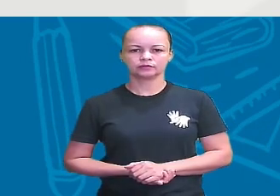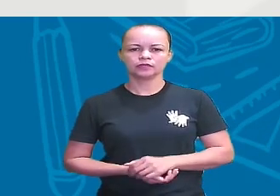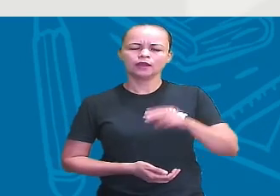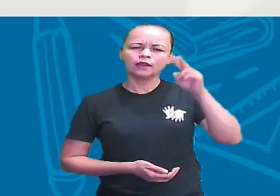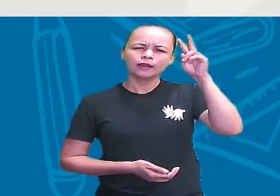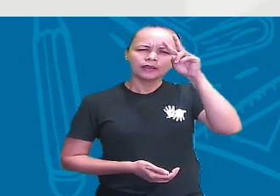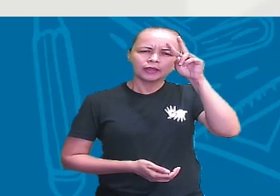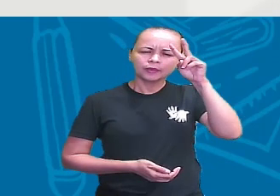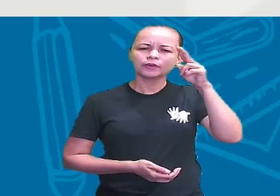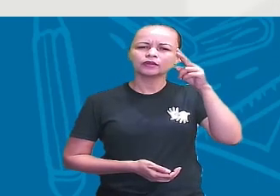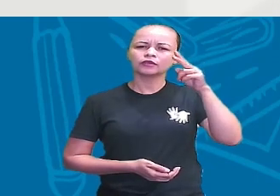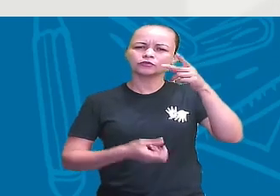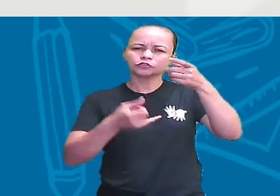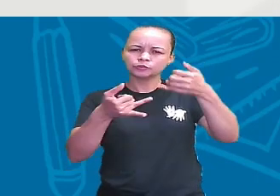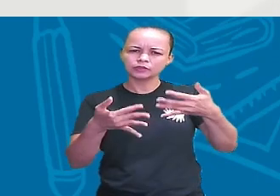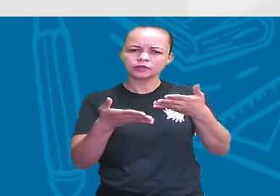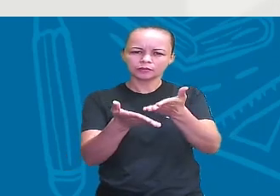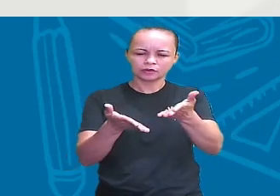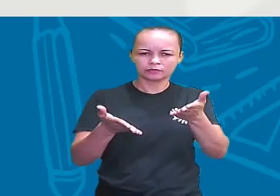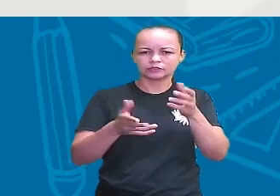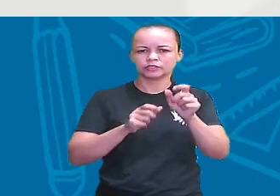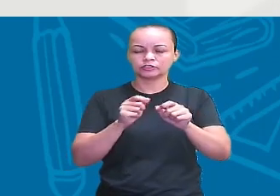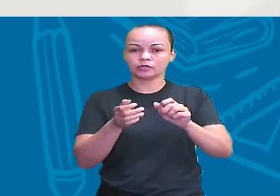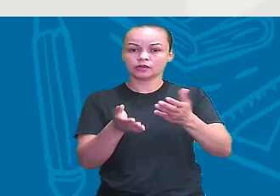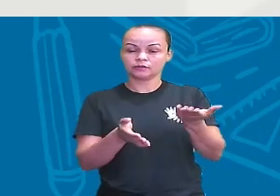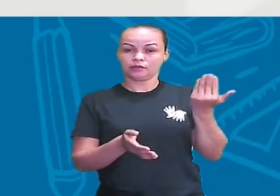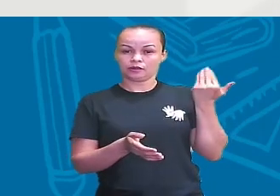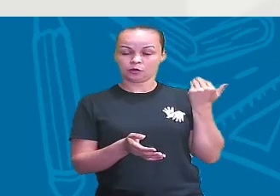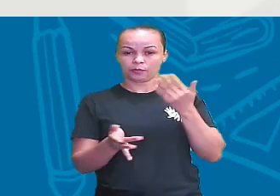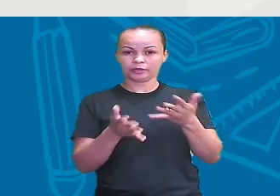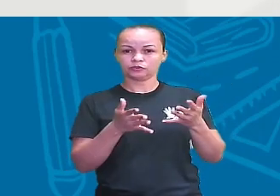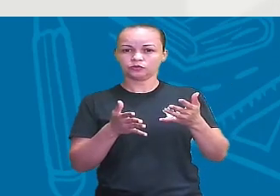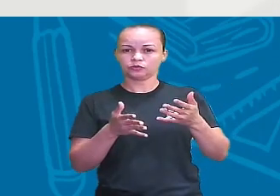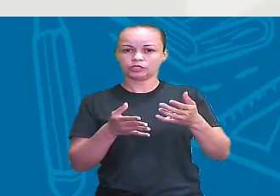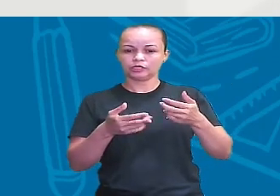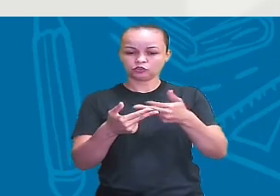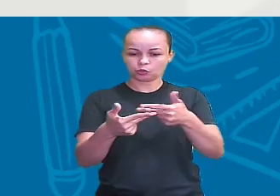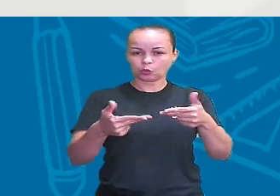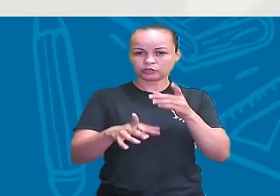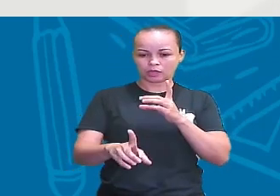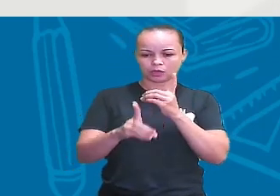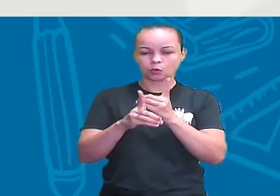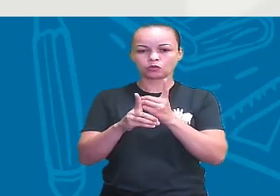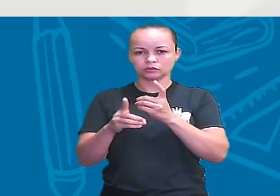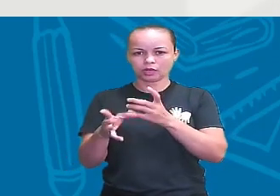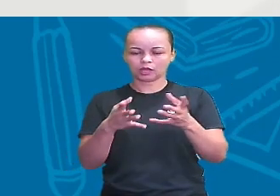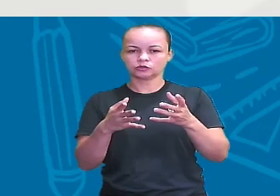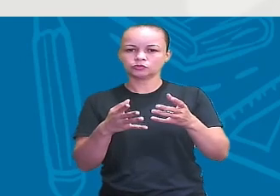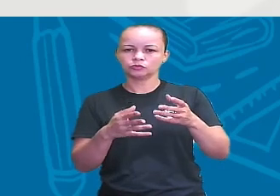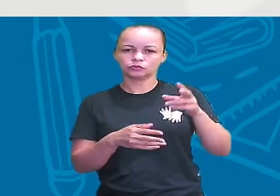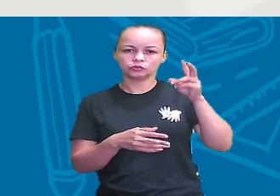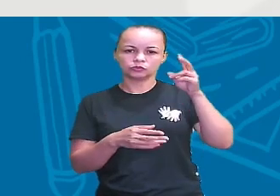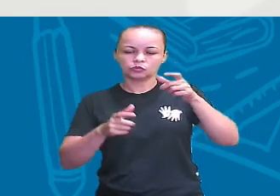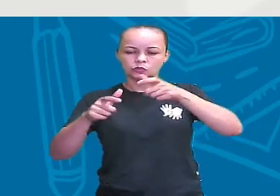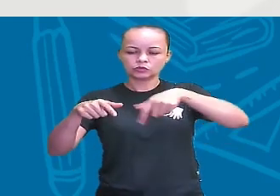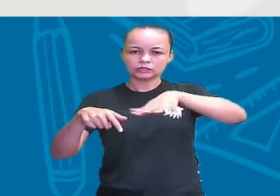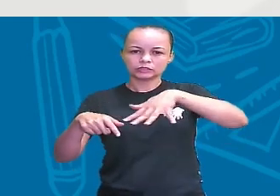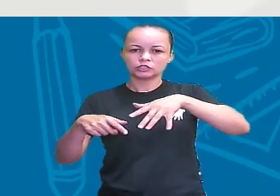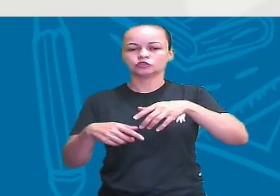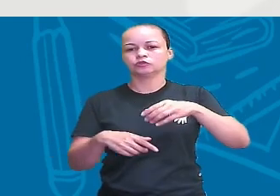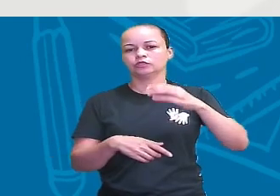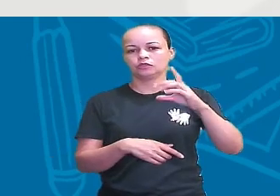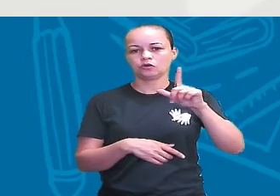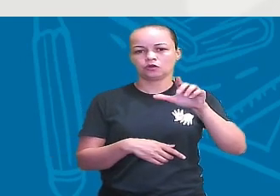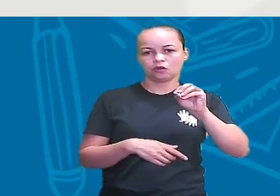que eu falei pra vocês que, anteriormente, que os vestígios encontrados no sítio arqueológico de Clóvis